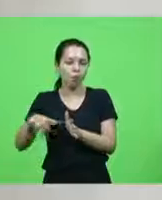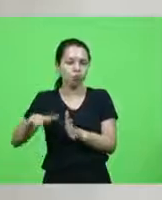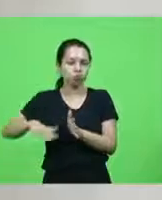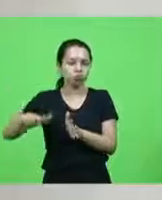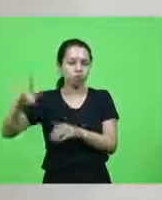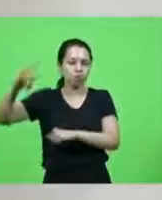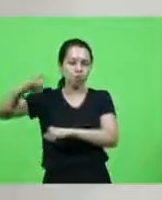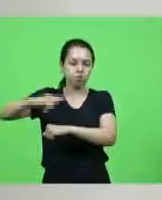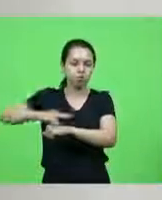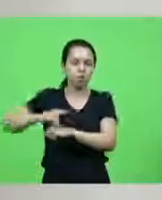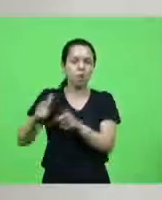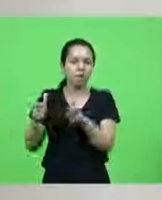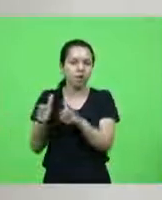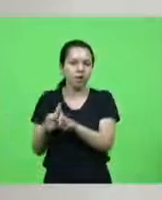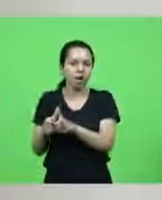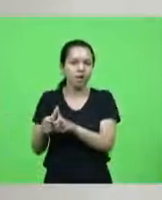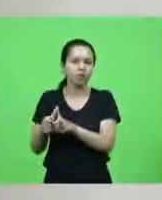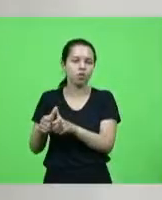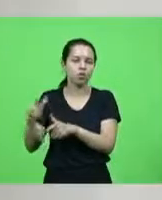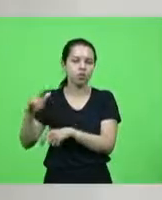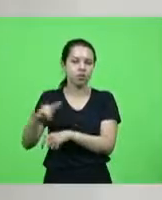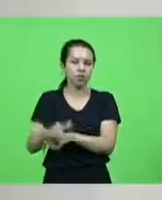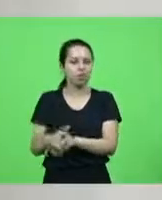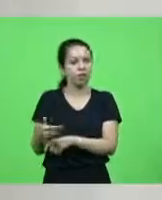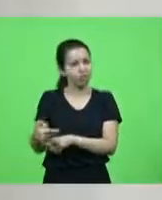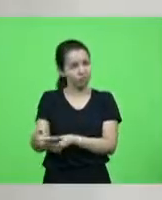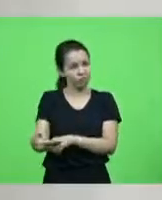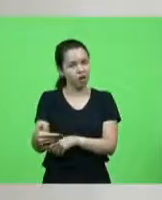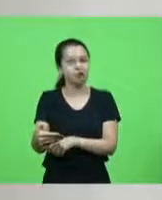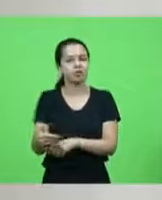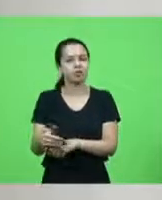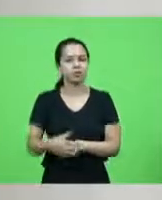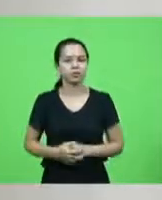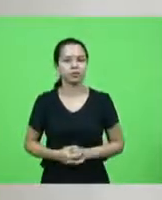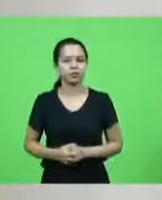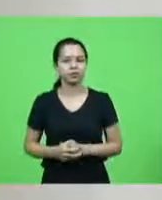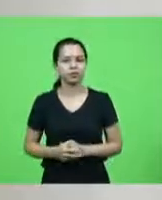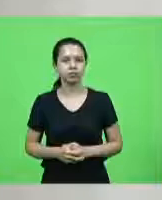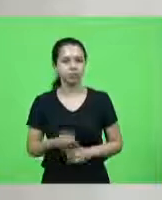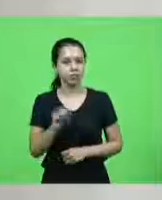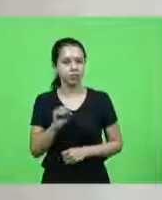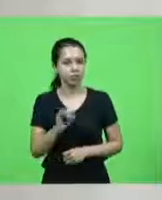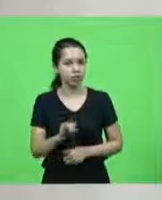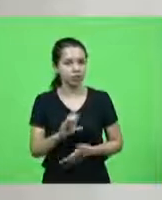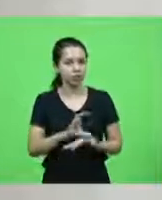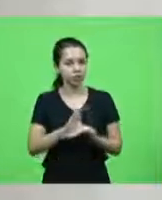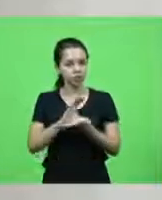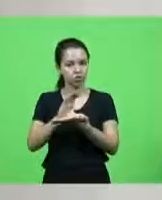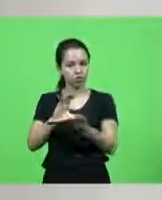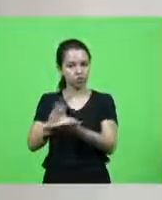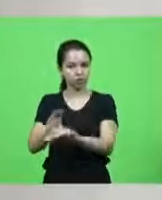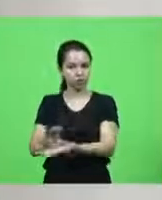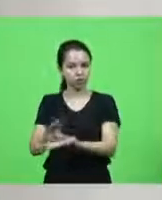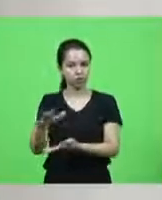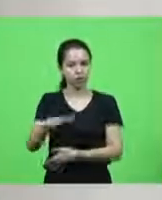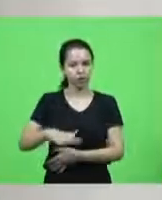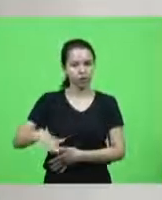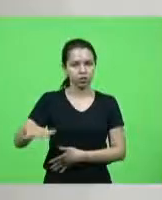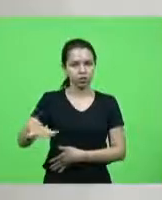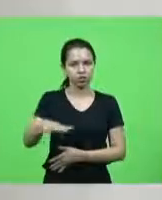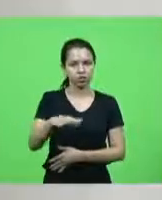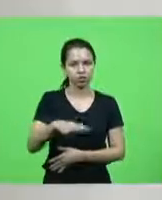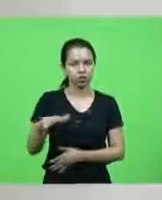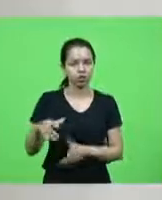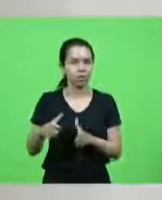pouso para pequenos aviões porque é isso que ele vai se tornar caso os investimentos previstos numa região que é uma